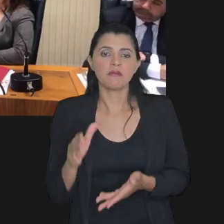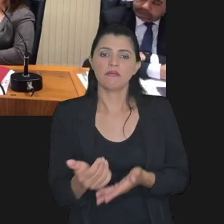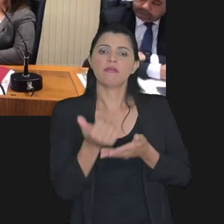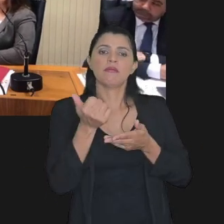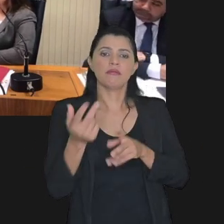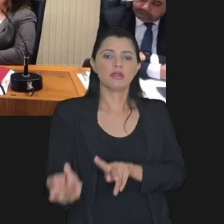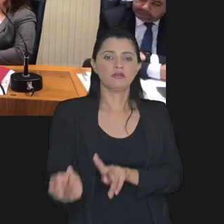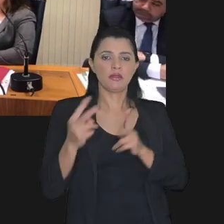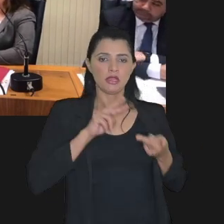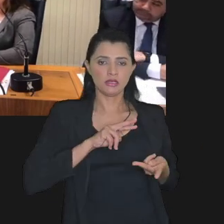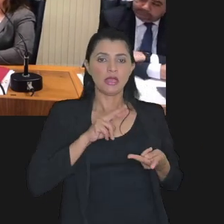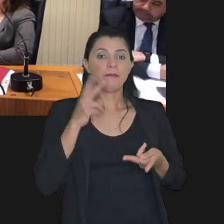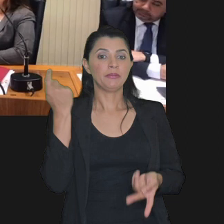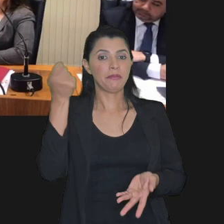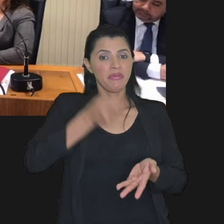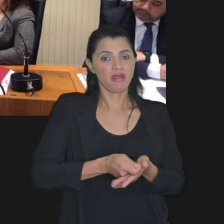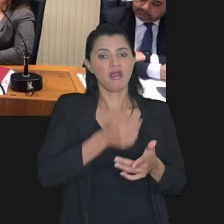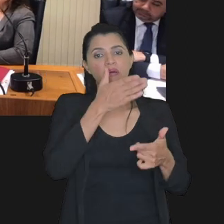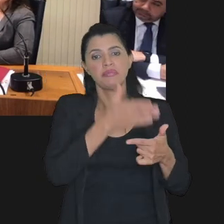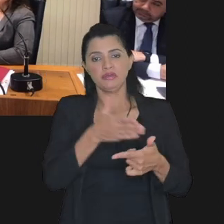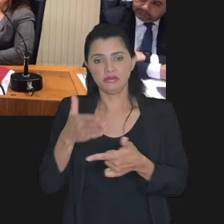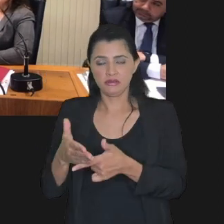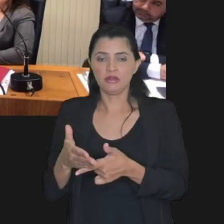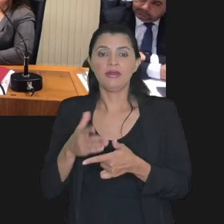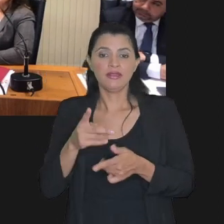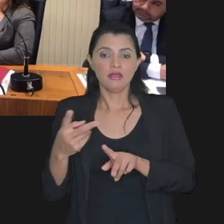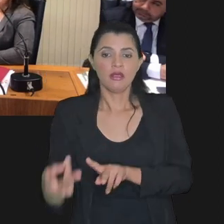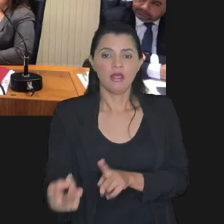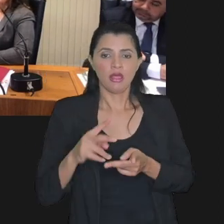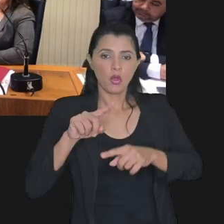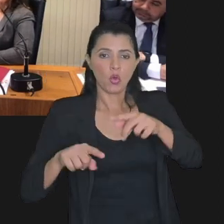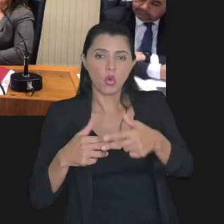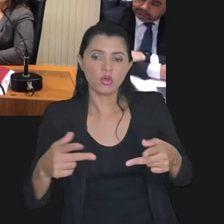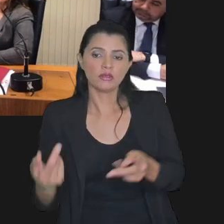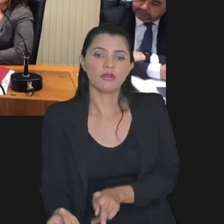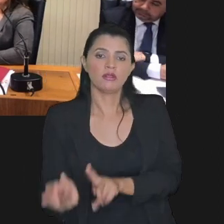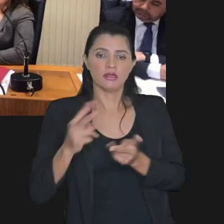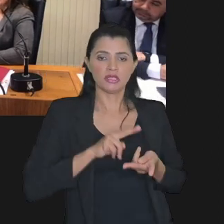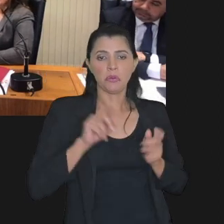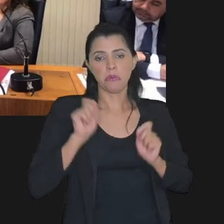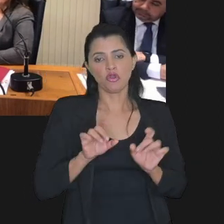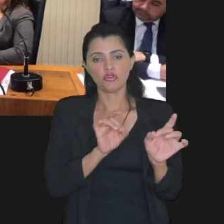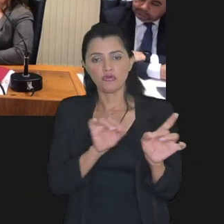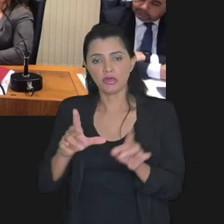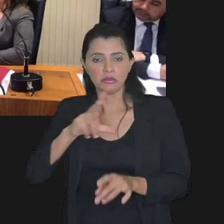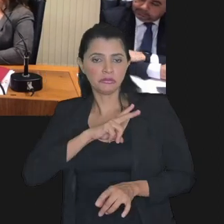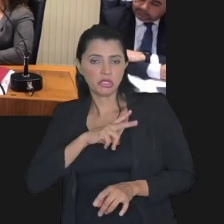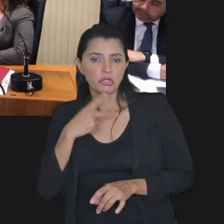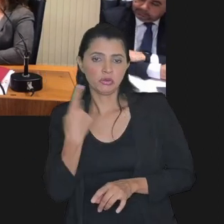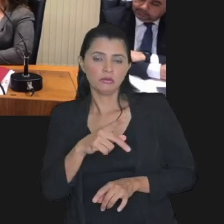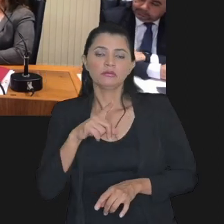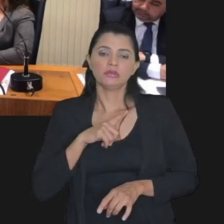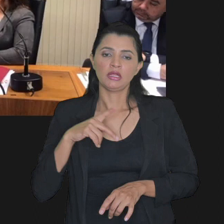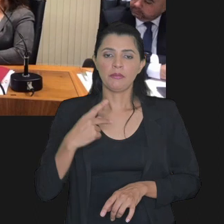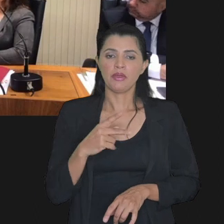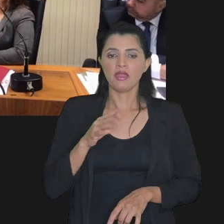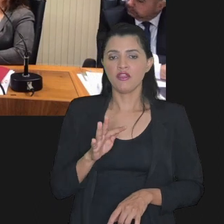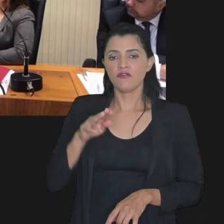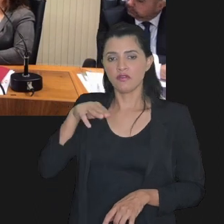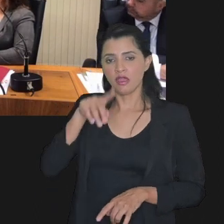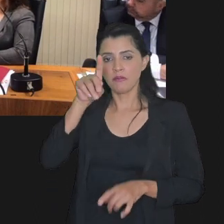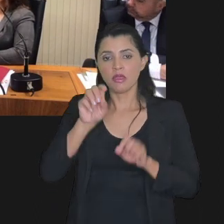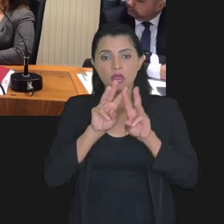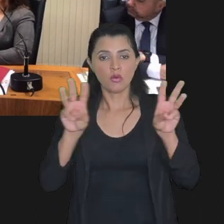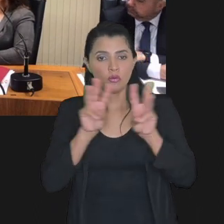parcelas da transação e nessa alienação de bens pode ser a venda particular temos hoje na PFN uma